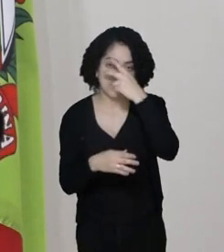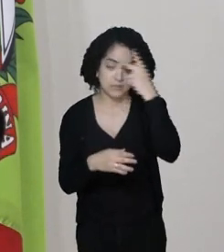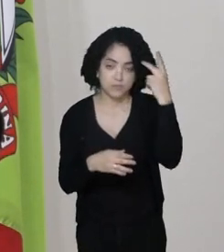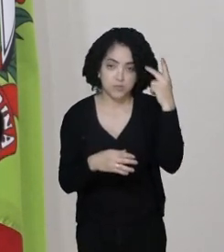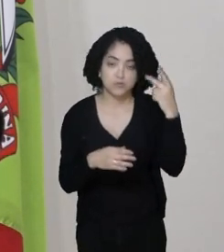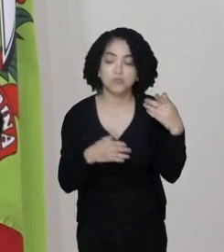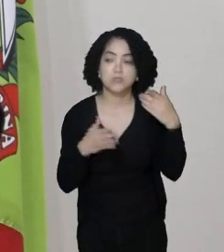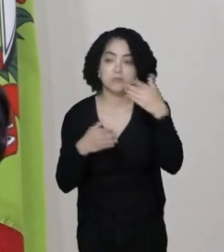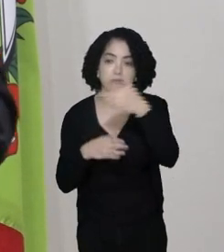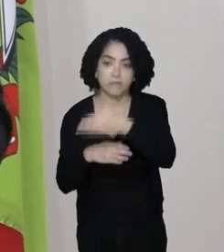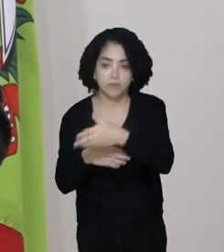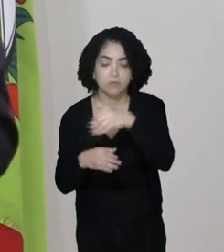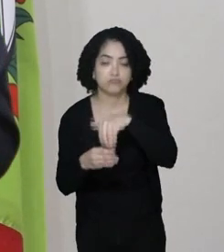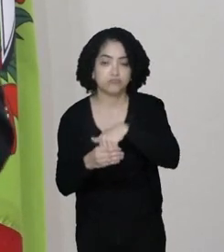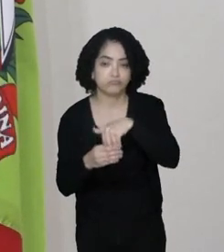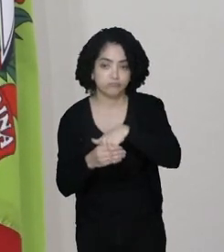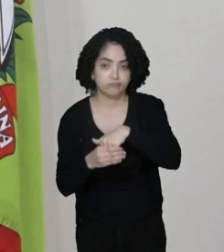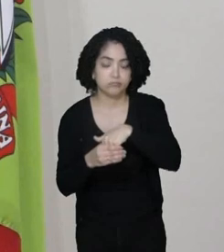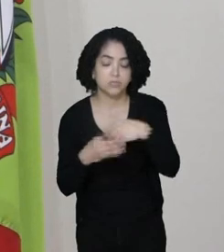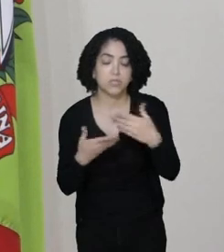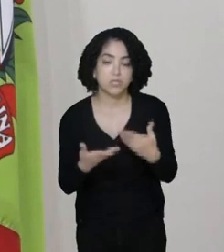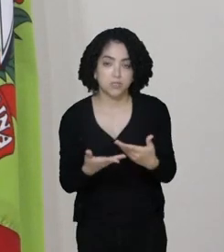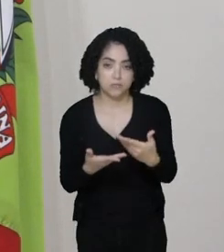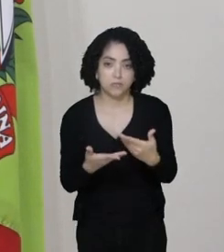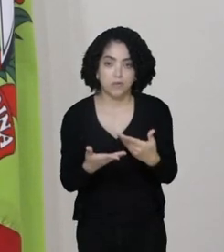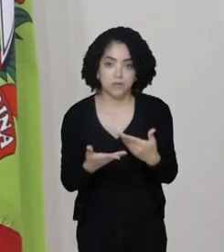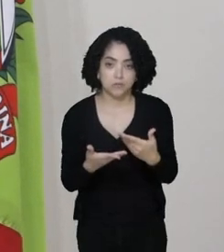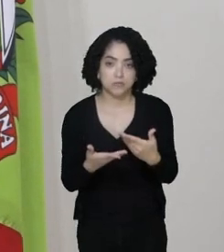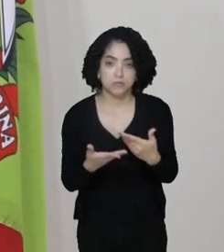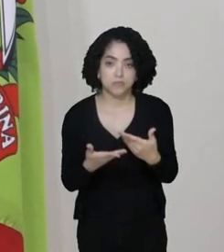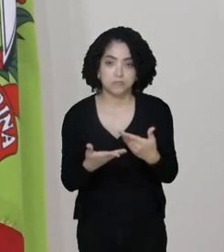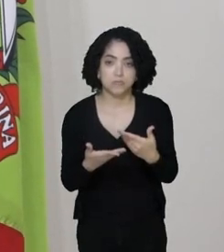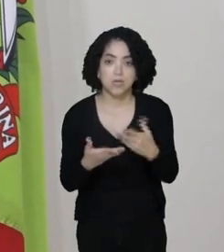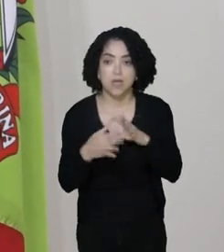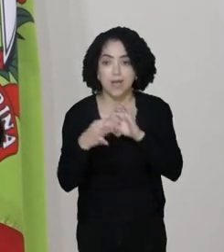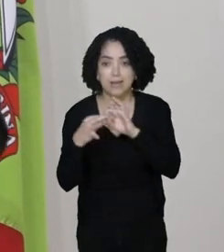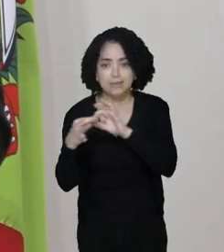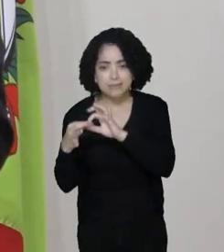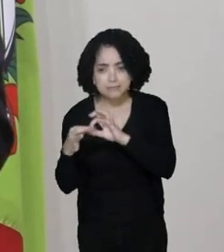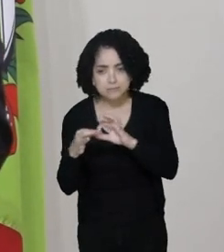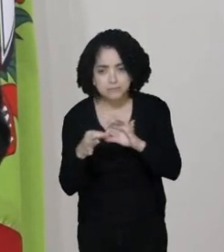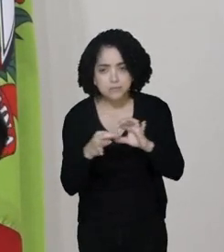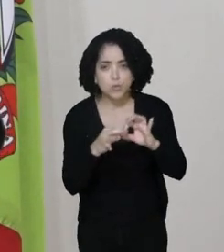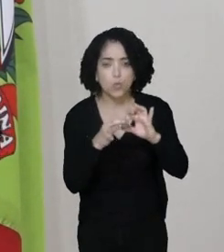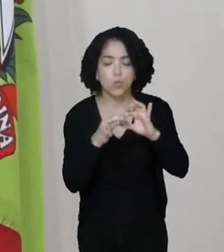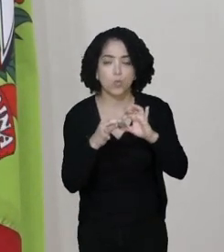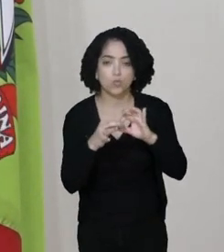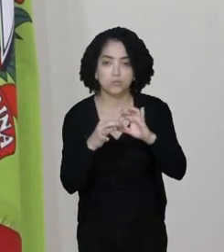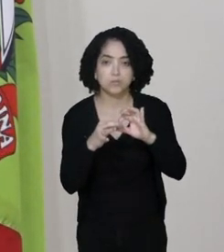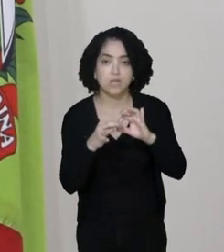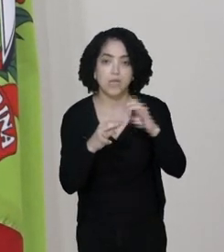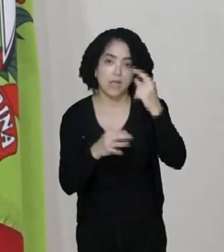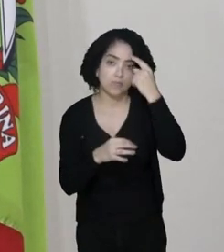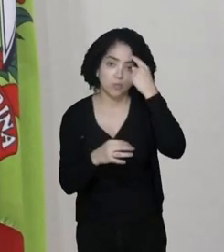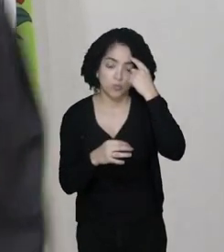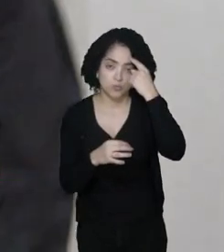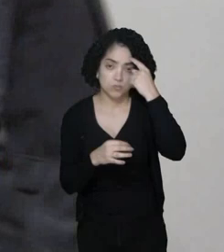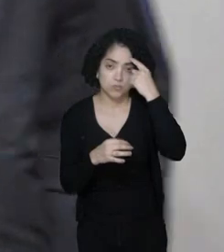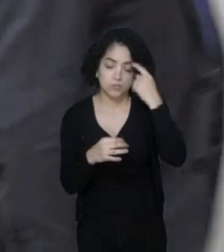compareçam às urnas e façam um voto alinhado. Façam um voto alinhado.